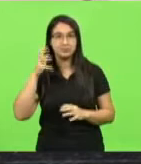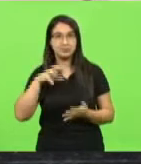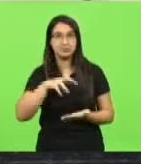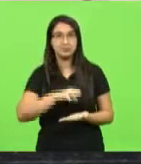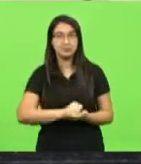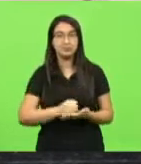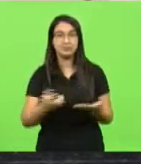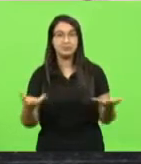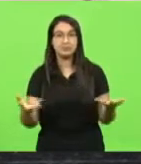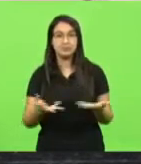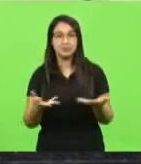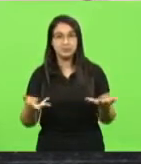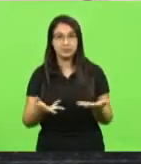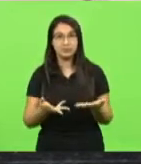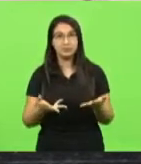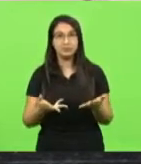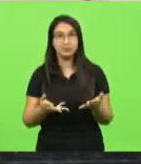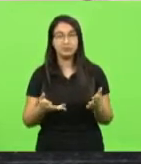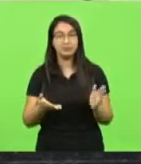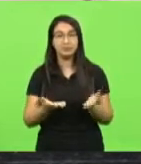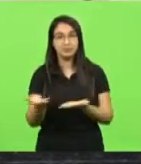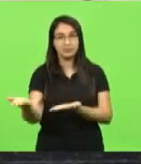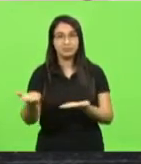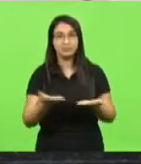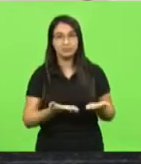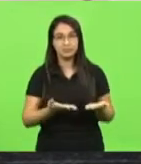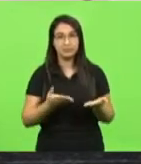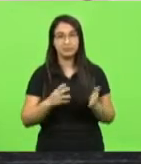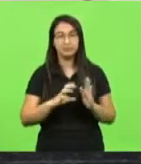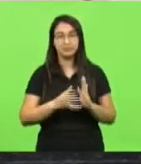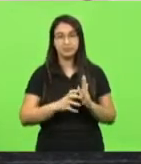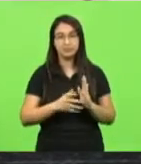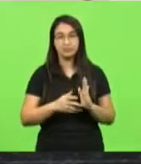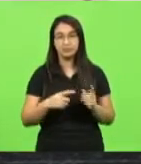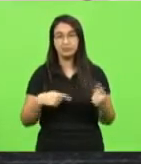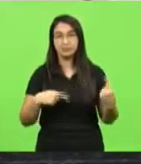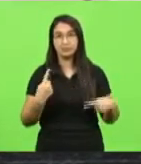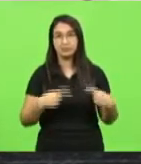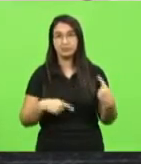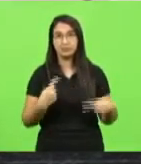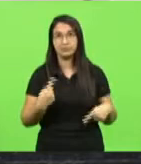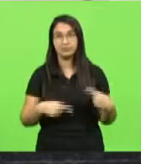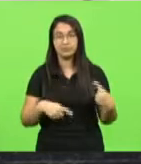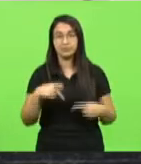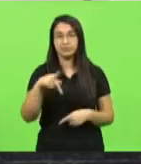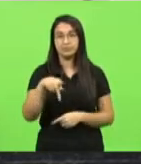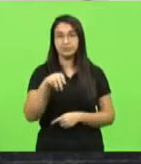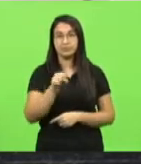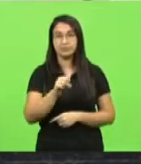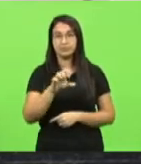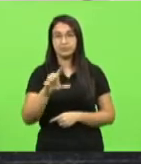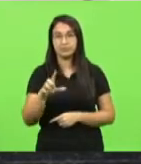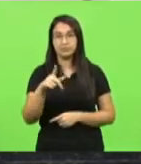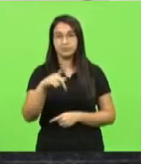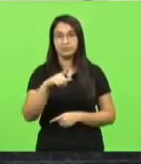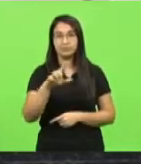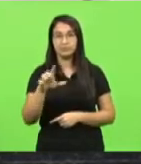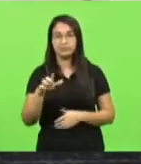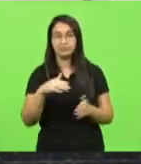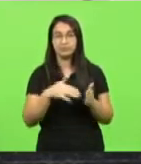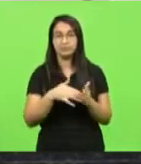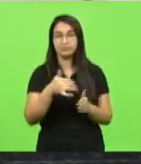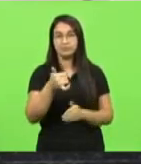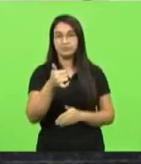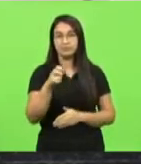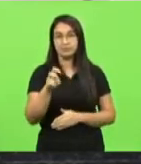passaremos então ao horário dos partidos políticos primeiro bloco do dia bloco PSLPL por 15 minutos